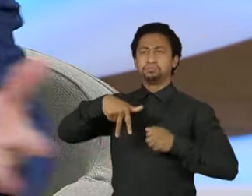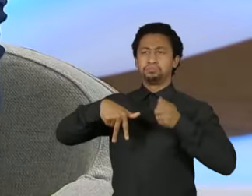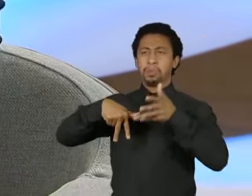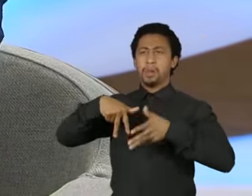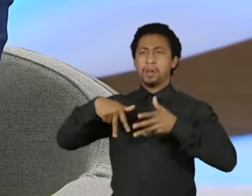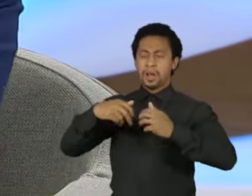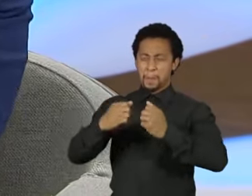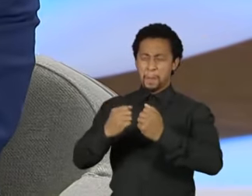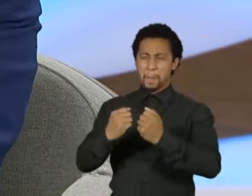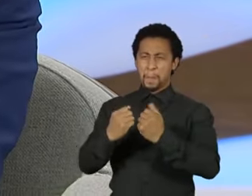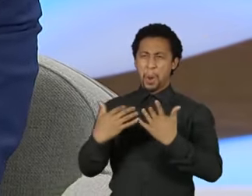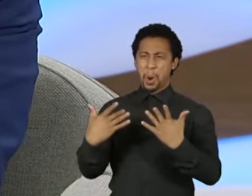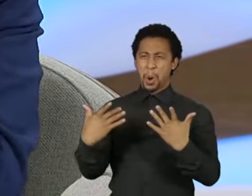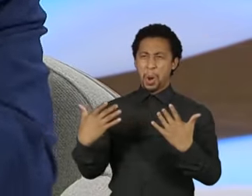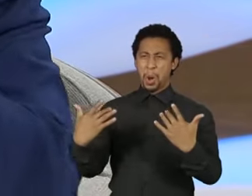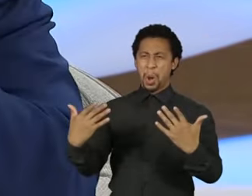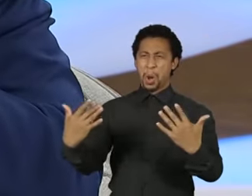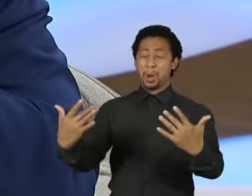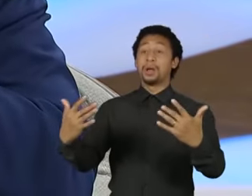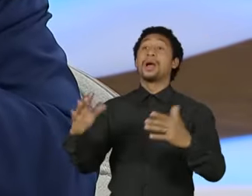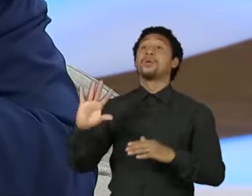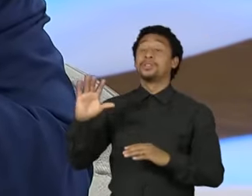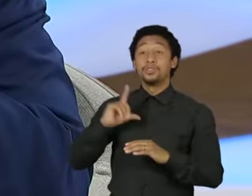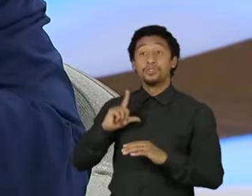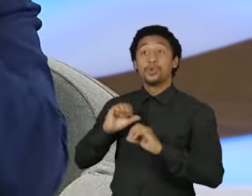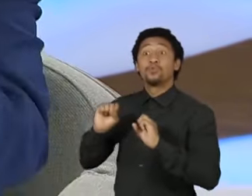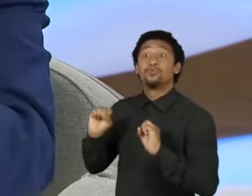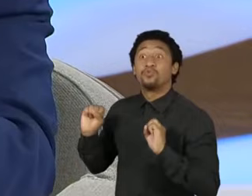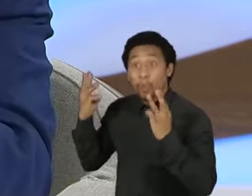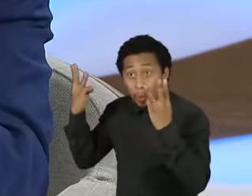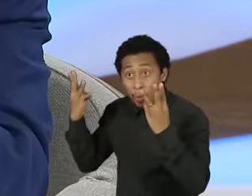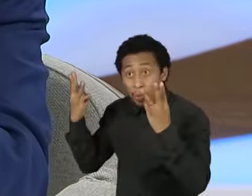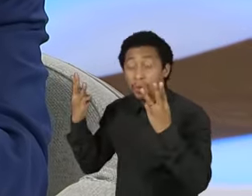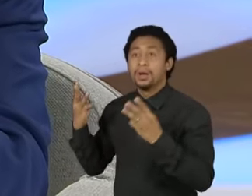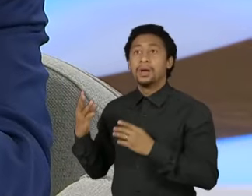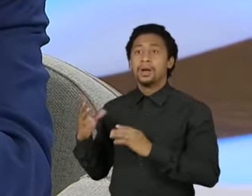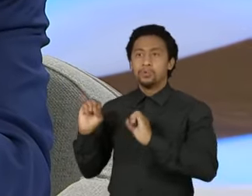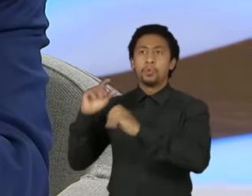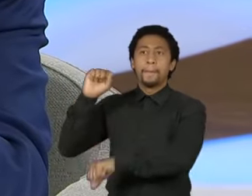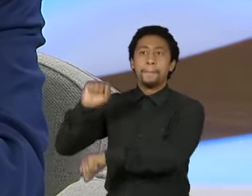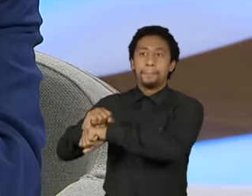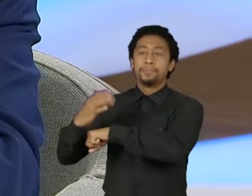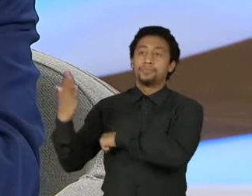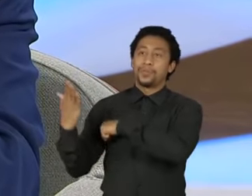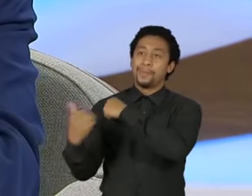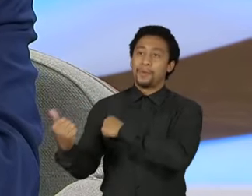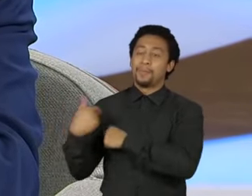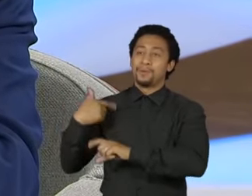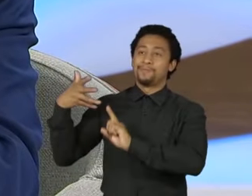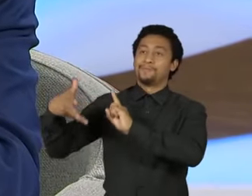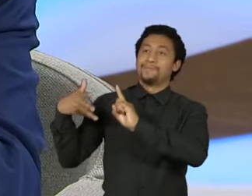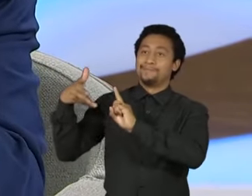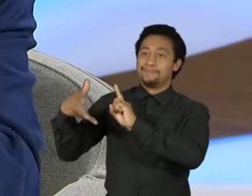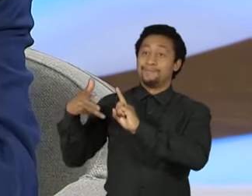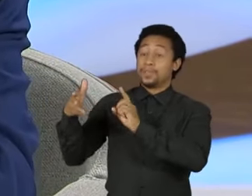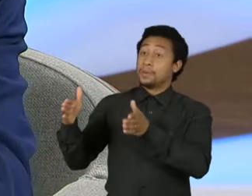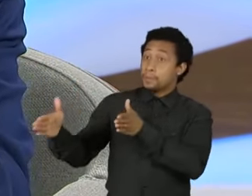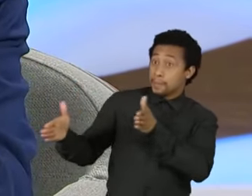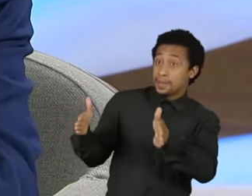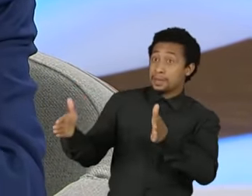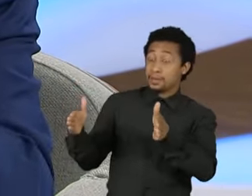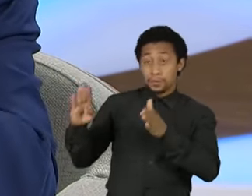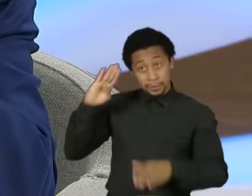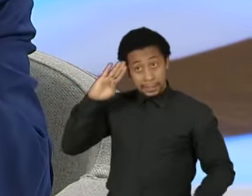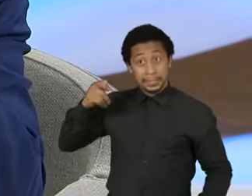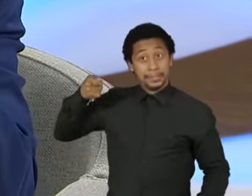do Fagner. O Fagner parou o show para mim subir e fazer um pronunciamento naquele período onde nós estávamos enfrentando a ditadura